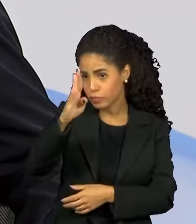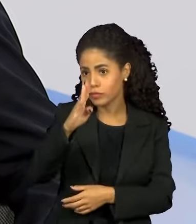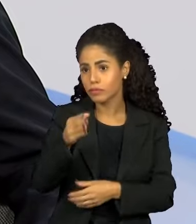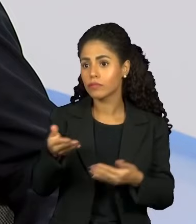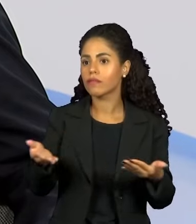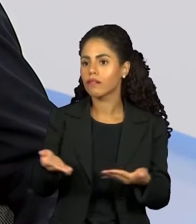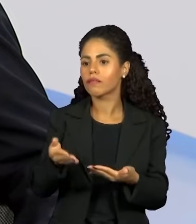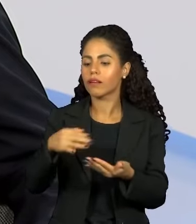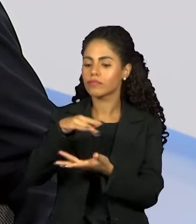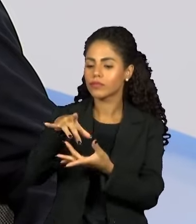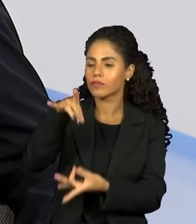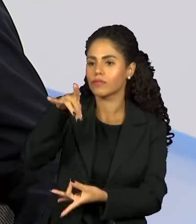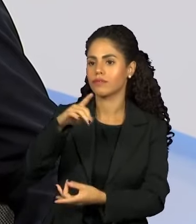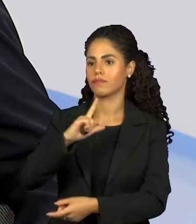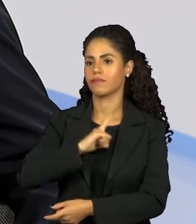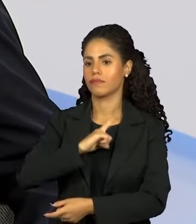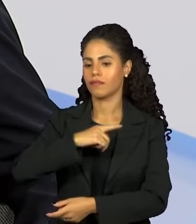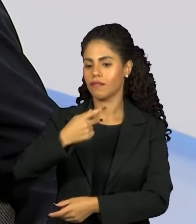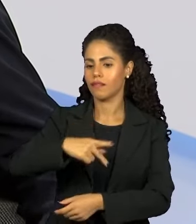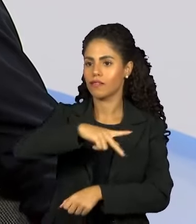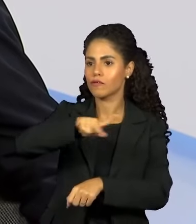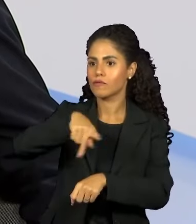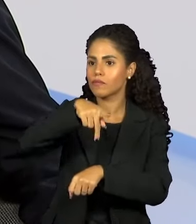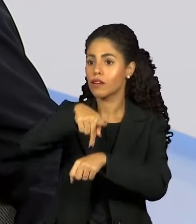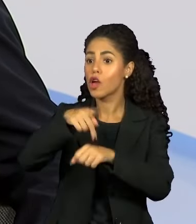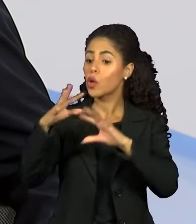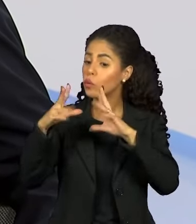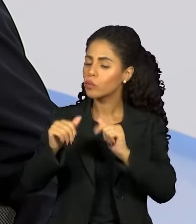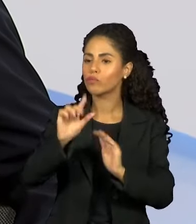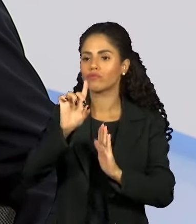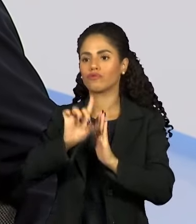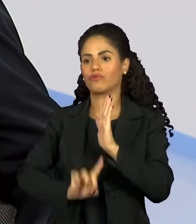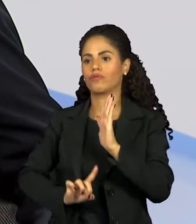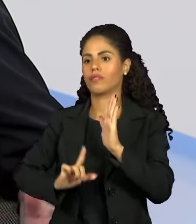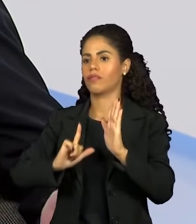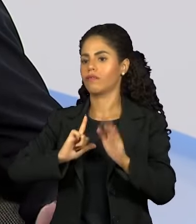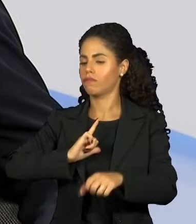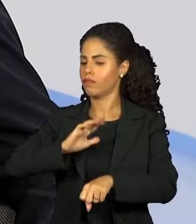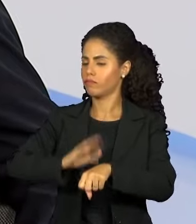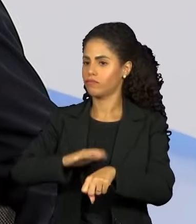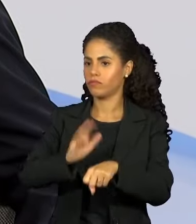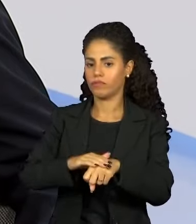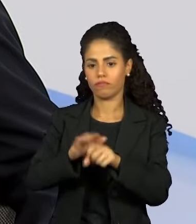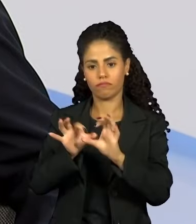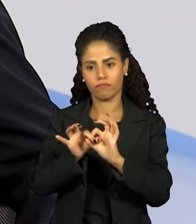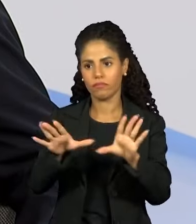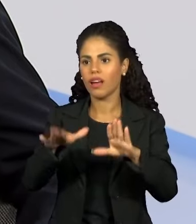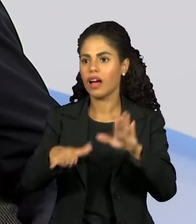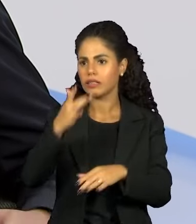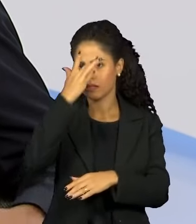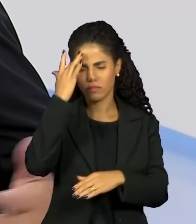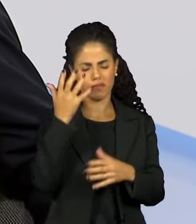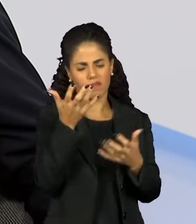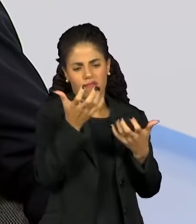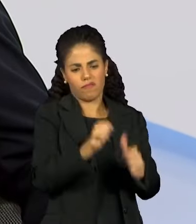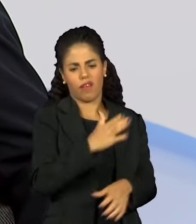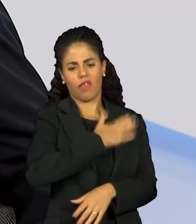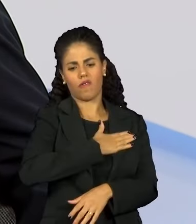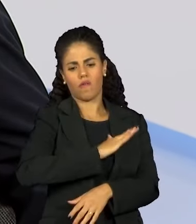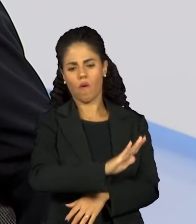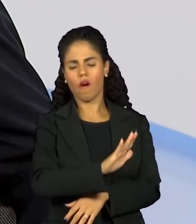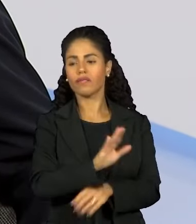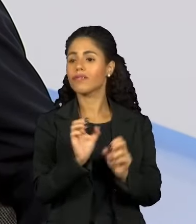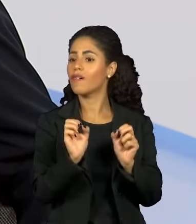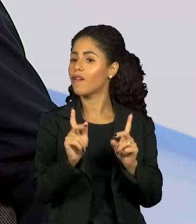democracia. Todo mundo tem o direito de fazer, quem não gosta também tem o direito de não